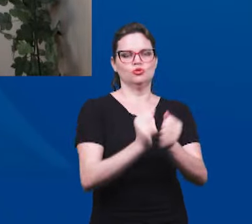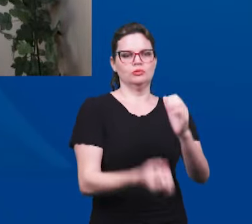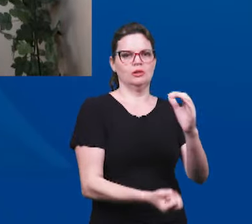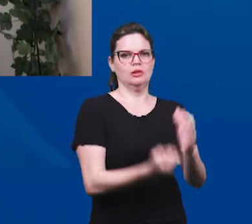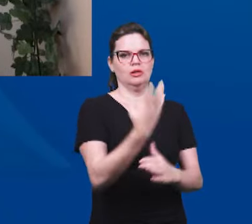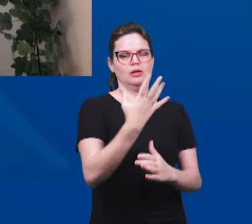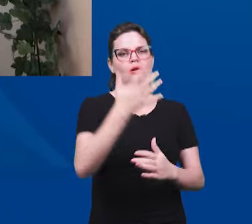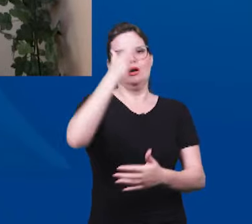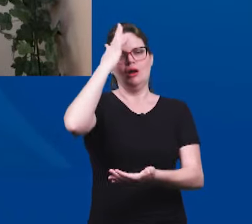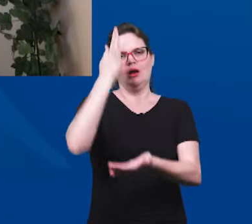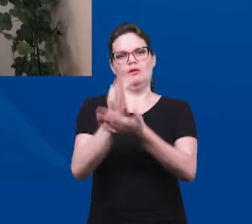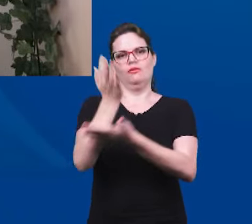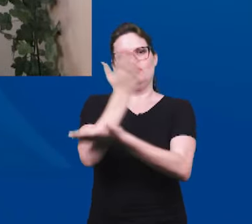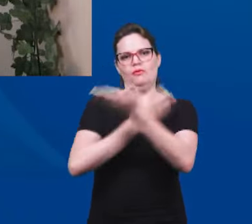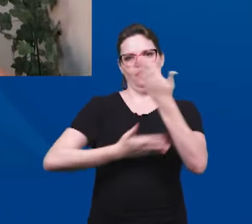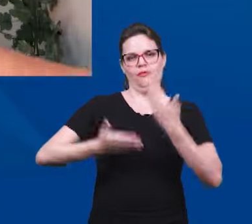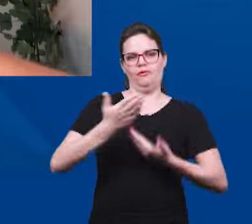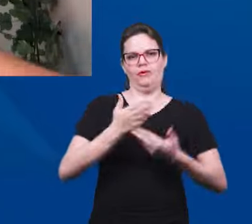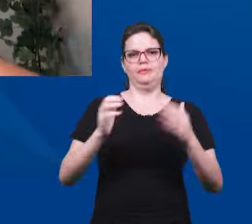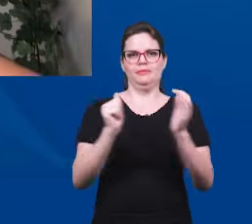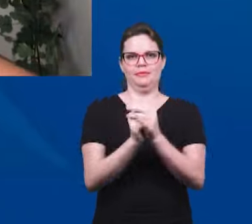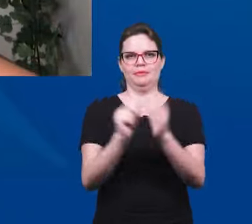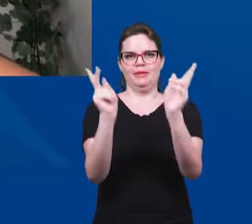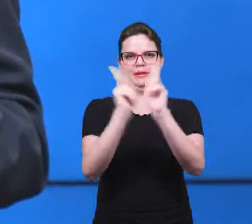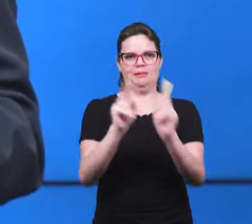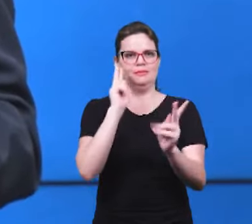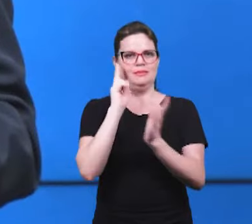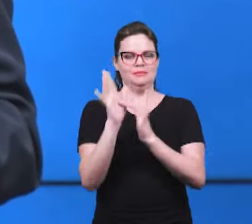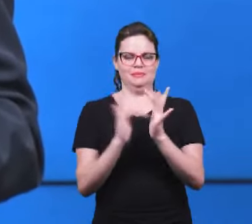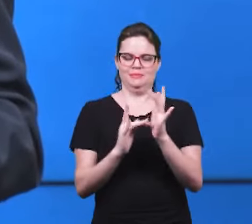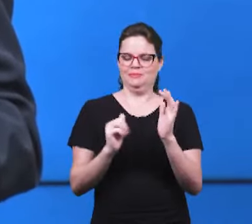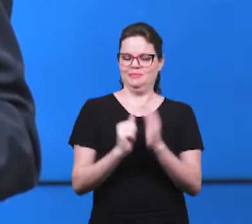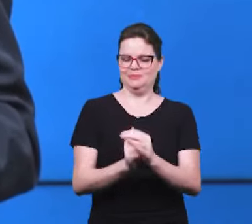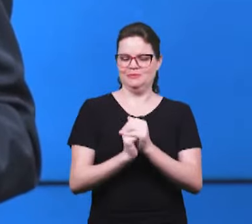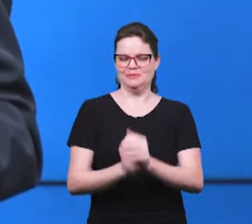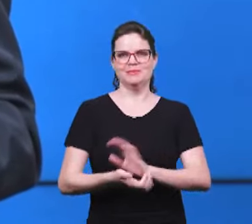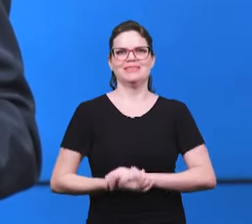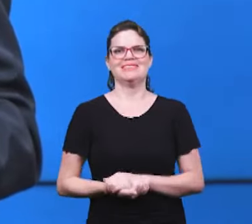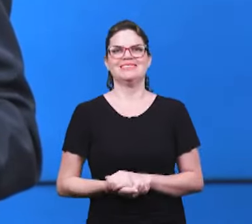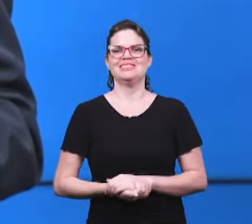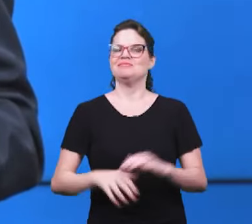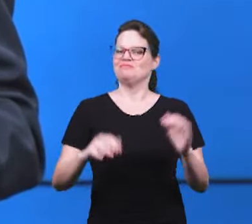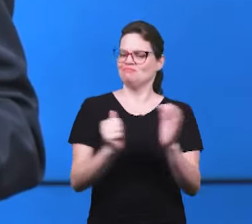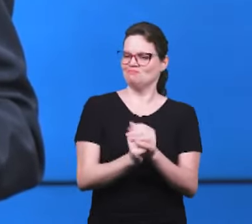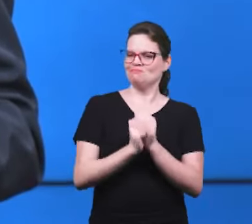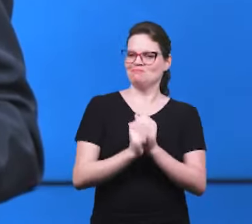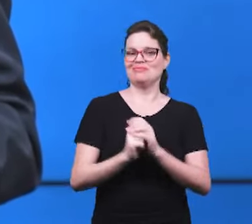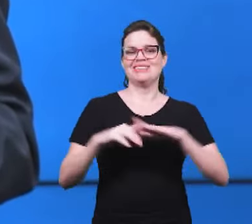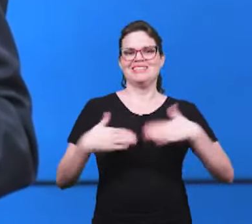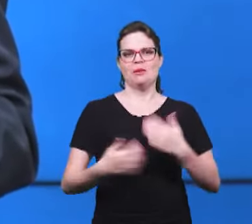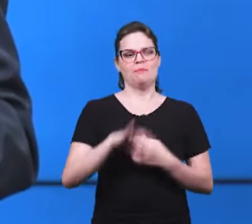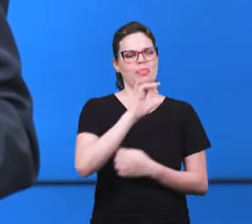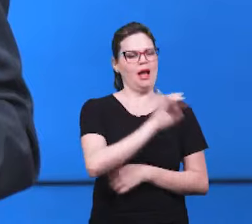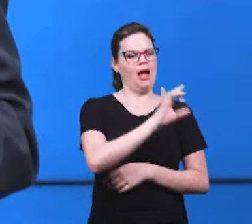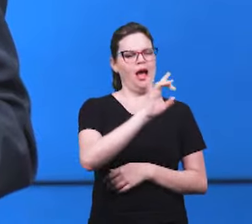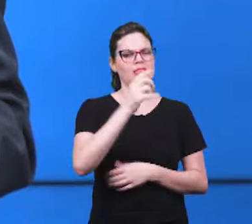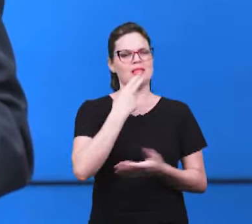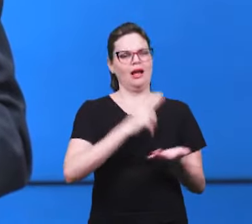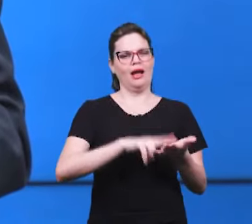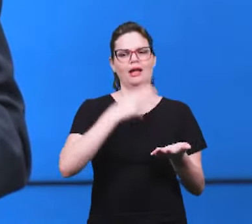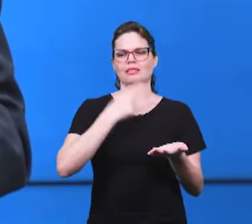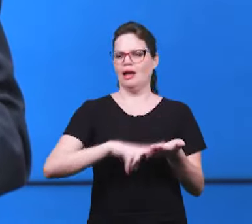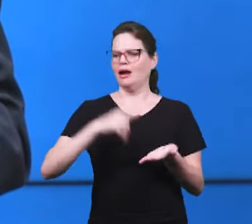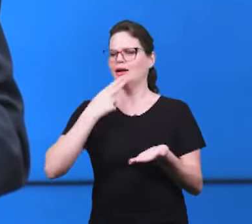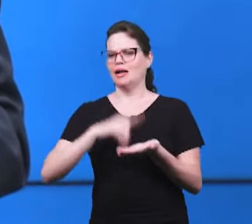consumador da nossa fé a paz do Senhor Jesus Amém irmã Daniele quer dizer que realmente em cada uma das cartas Jesus